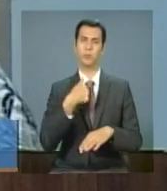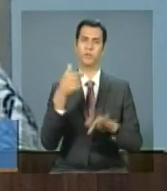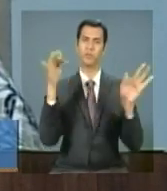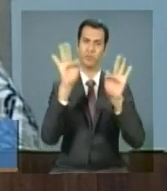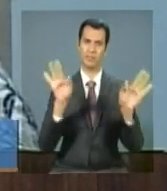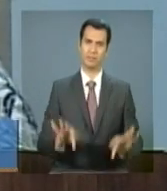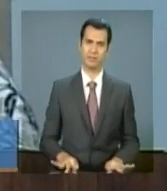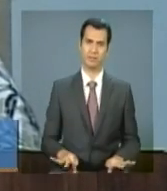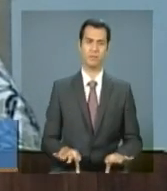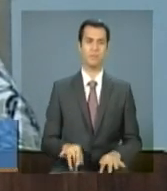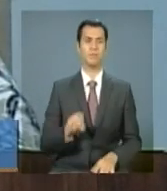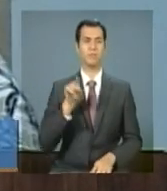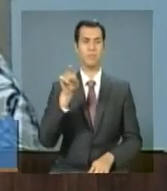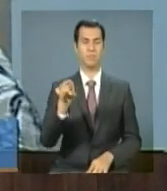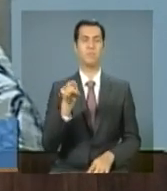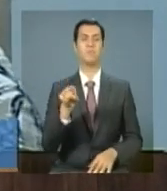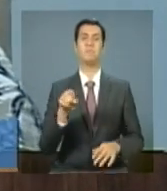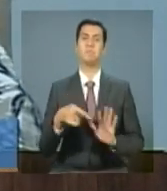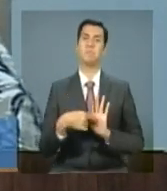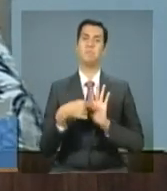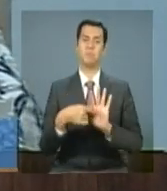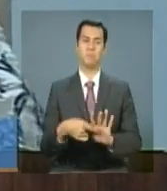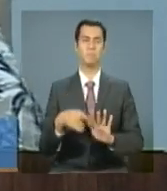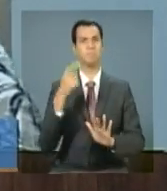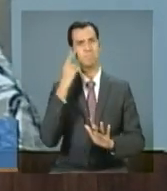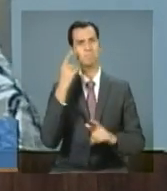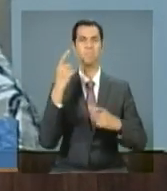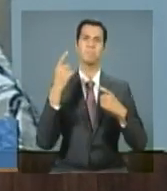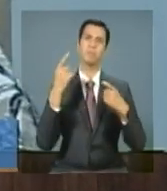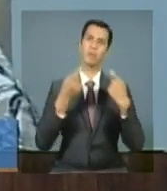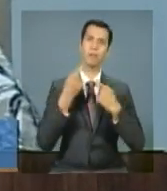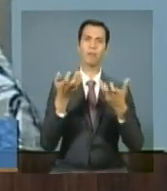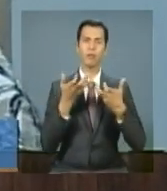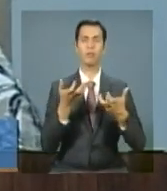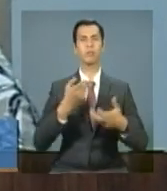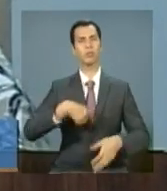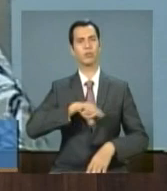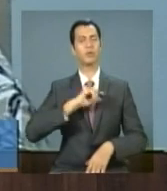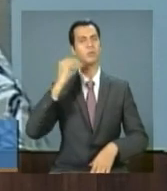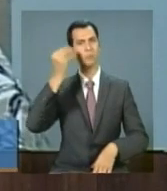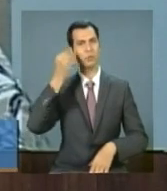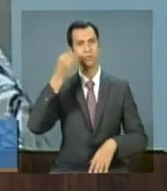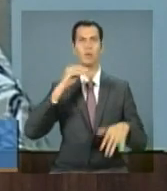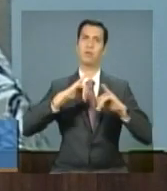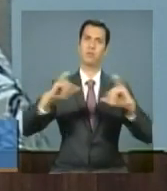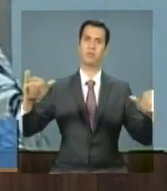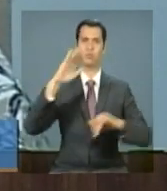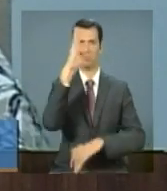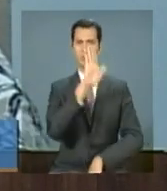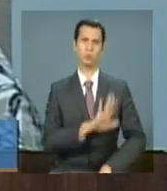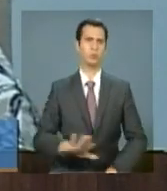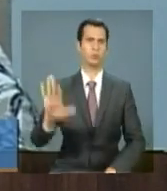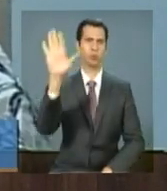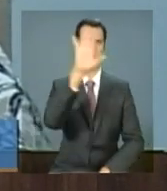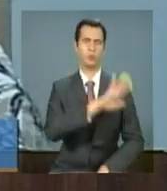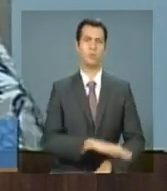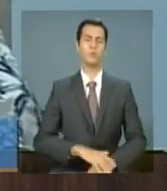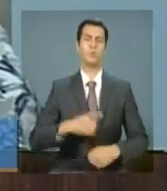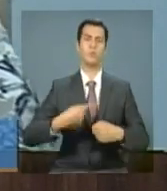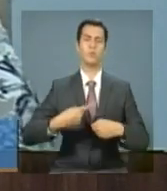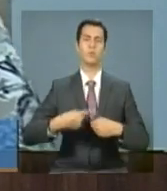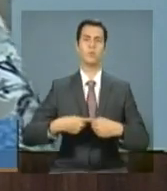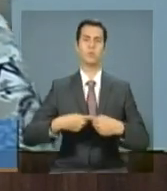vocês manifestem essa preocupação e nos dê essa oportunidade de estar alertando o Brasil todo que os